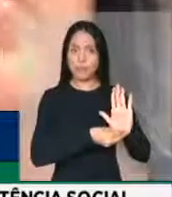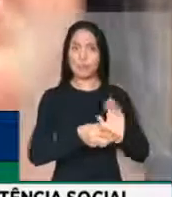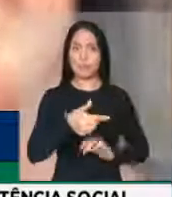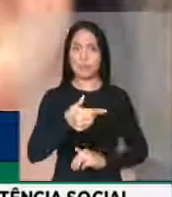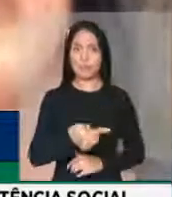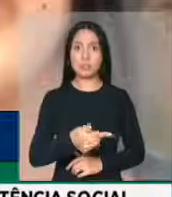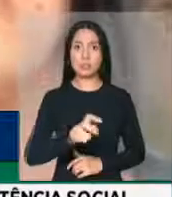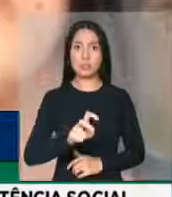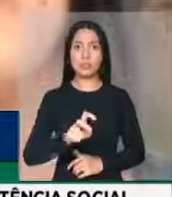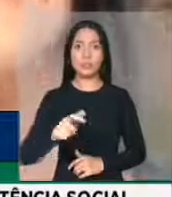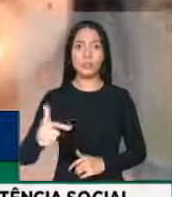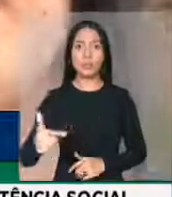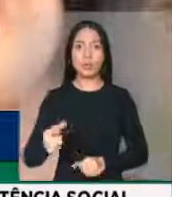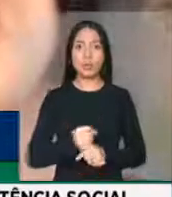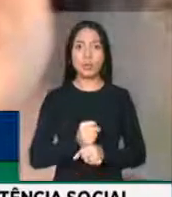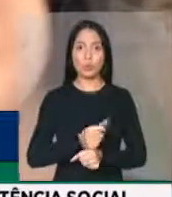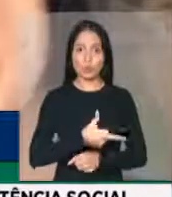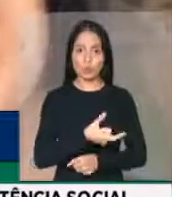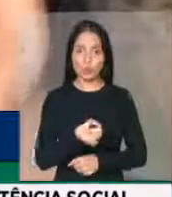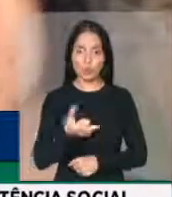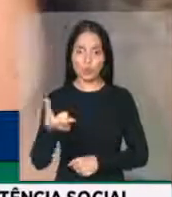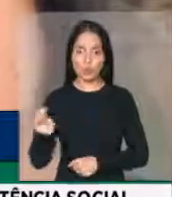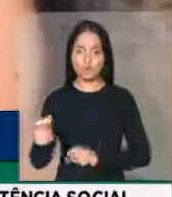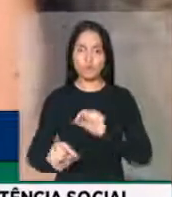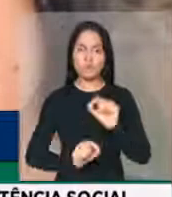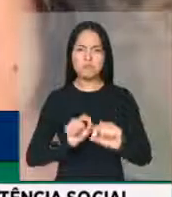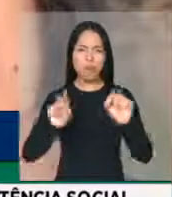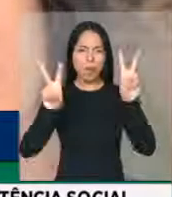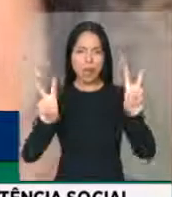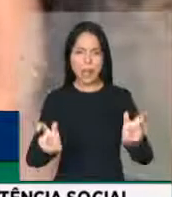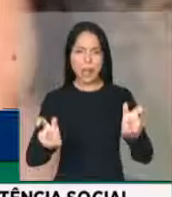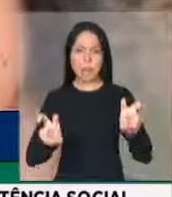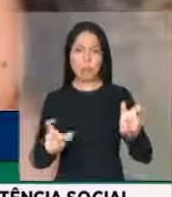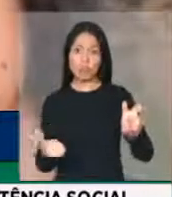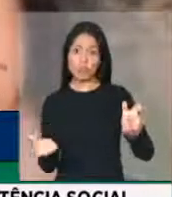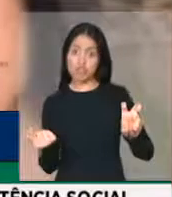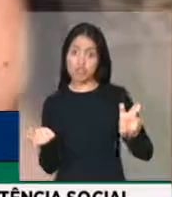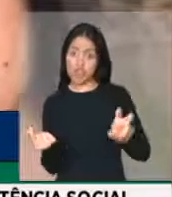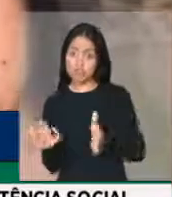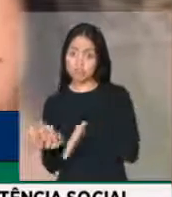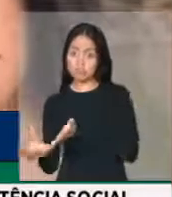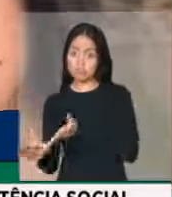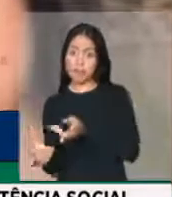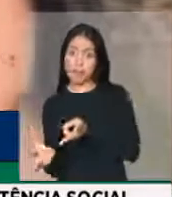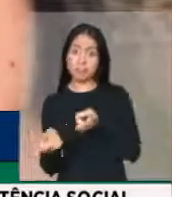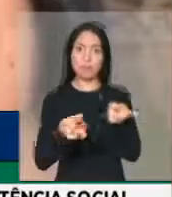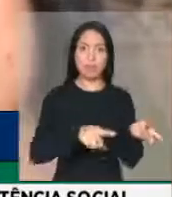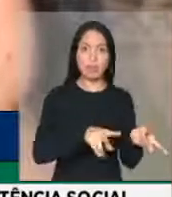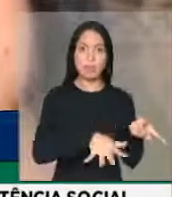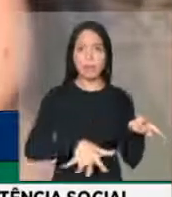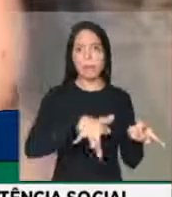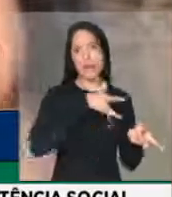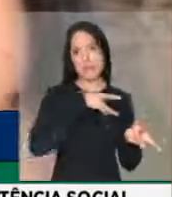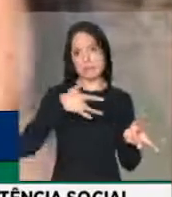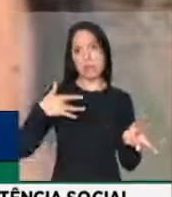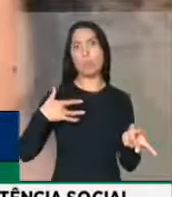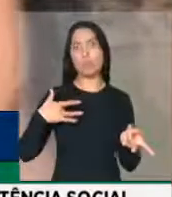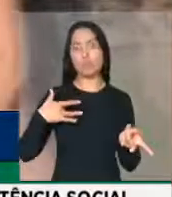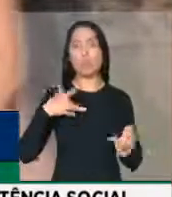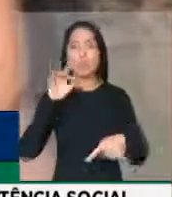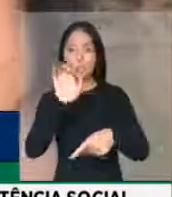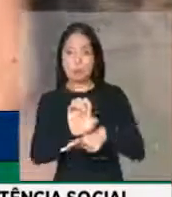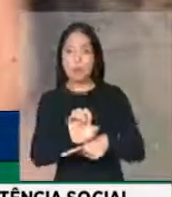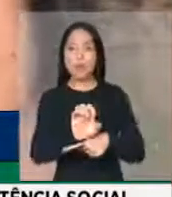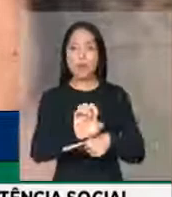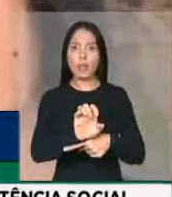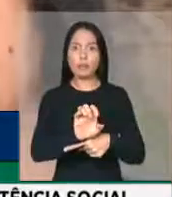2020, que autoriza a transposição e a transferência de saldos financeiros constantes dos fundos de saúde nos estados,